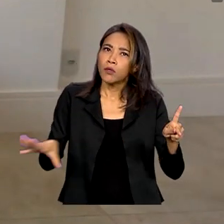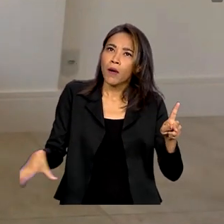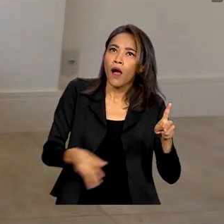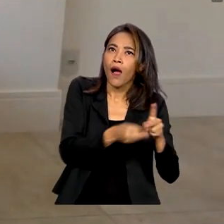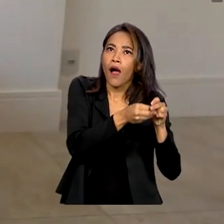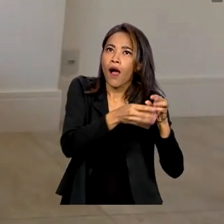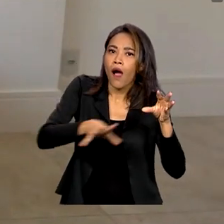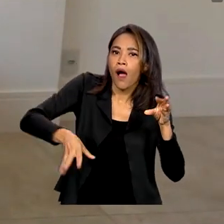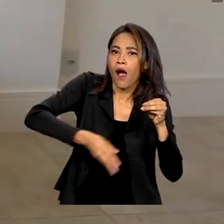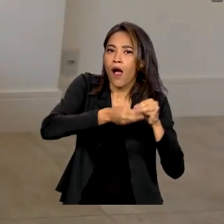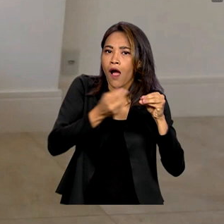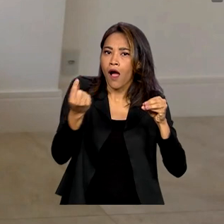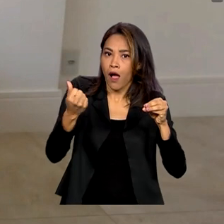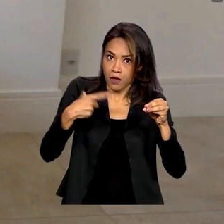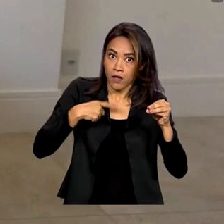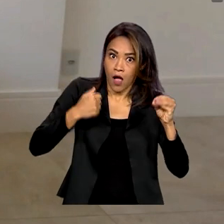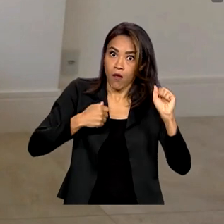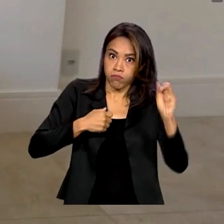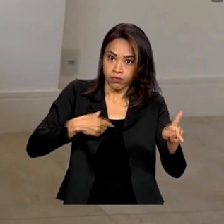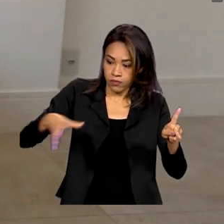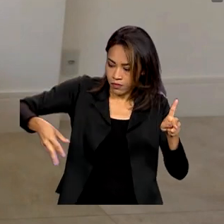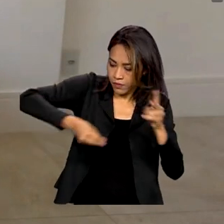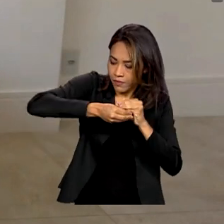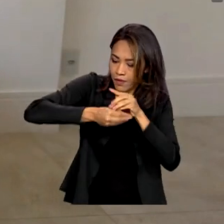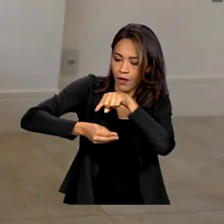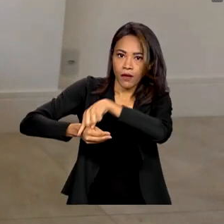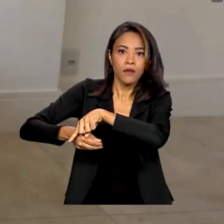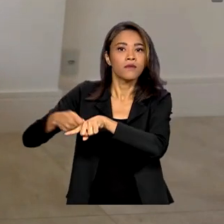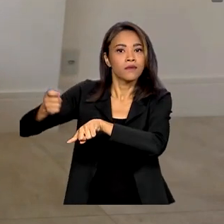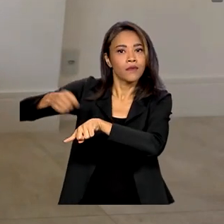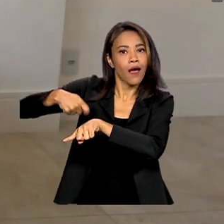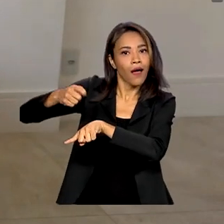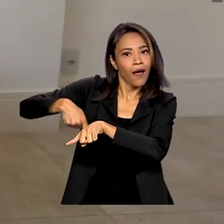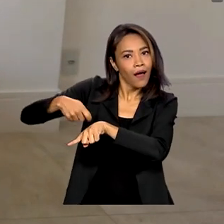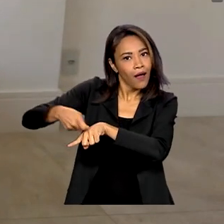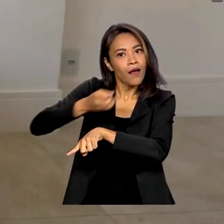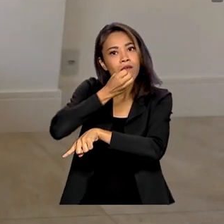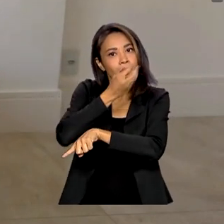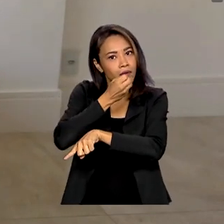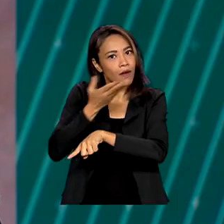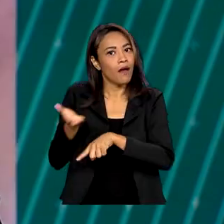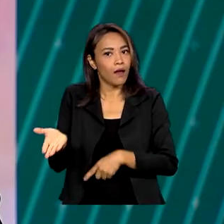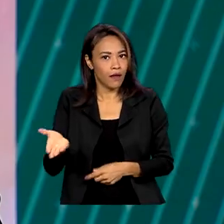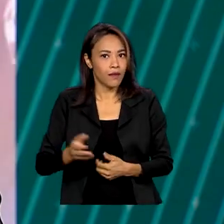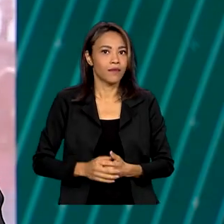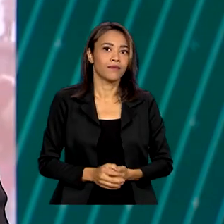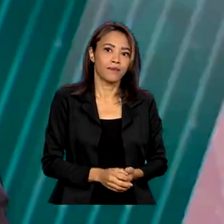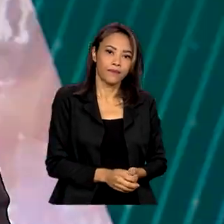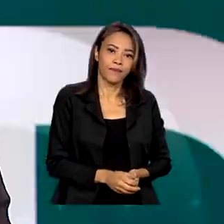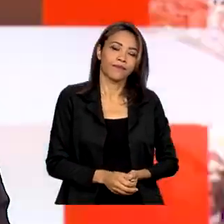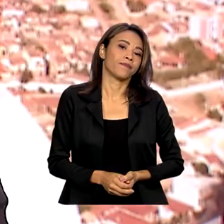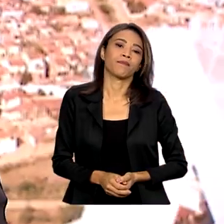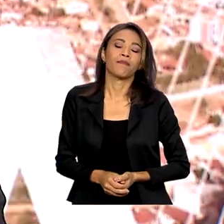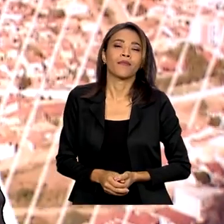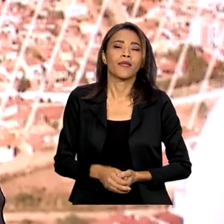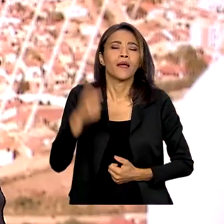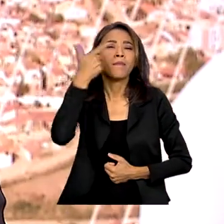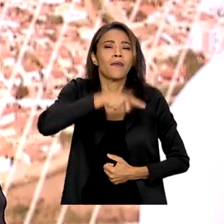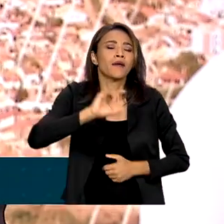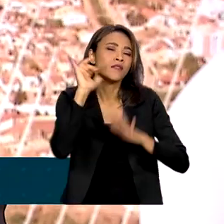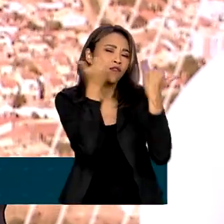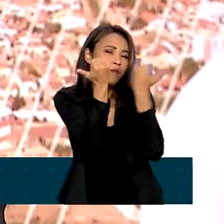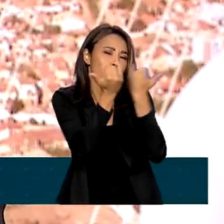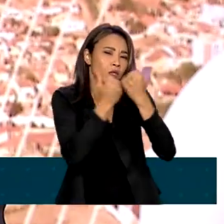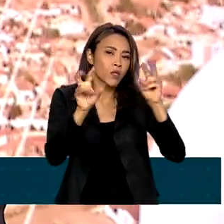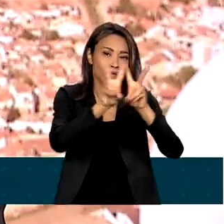compra depois da aposentadoria, esse produto vem como uma opção muito atrativa. Para mais informações